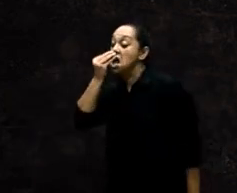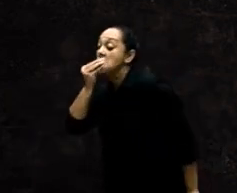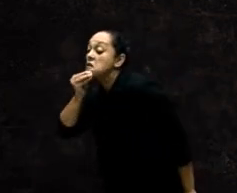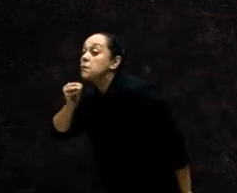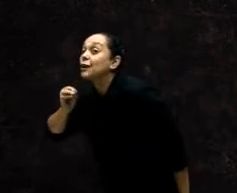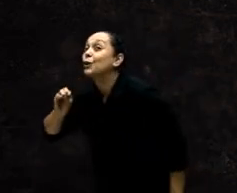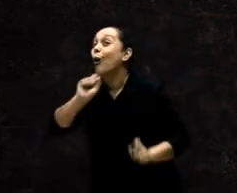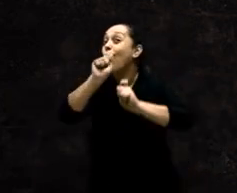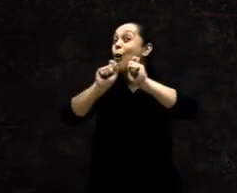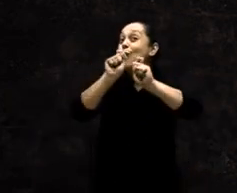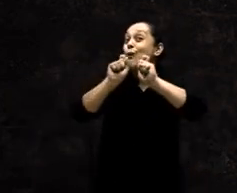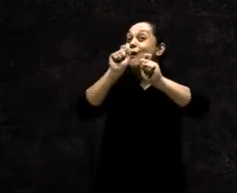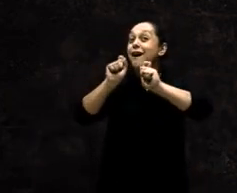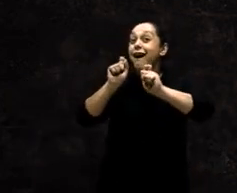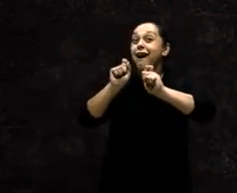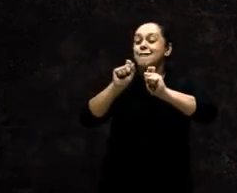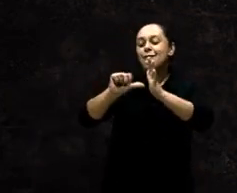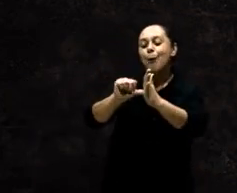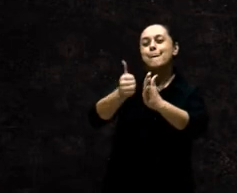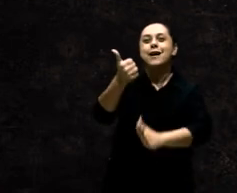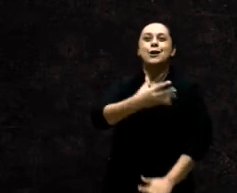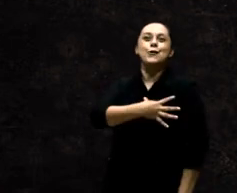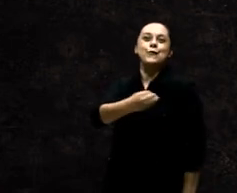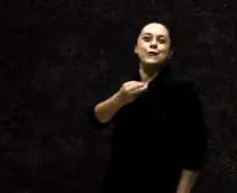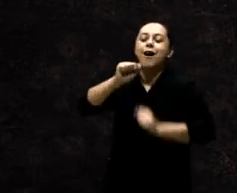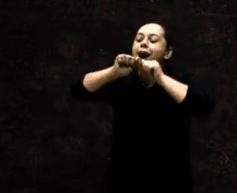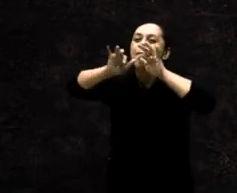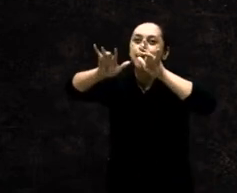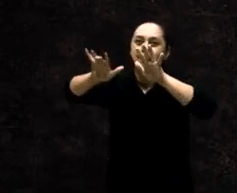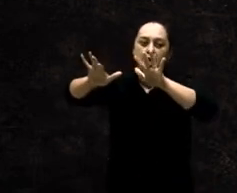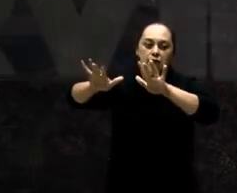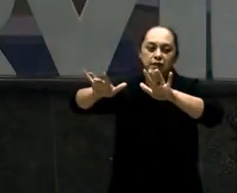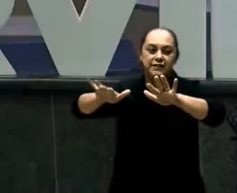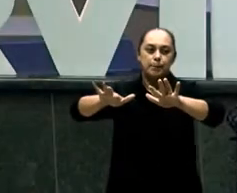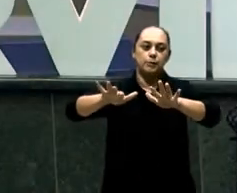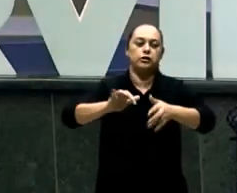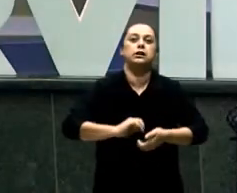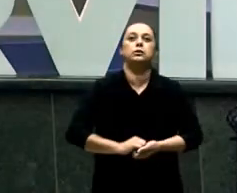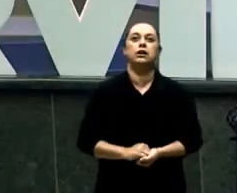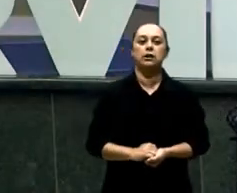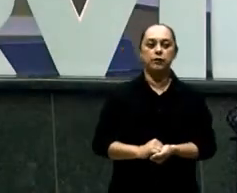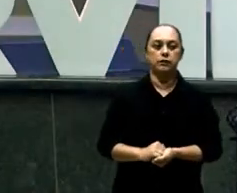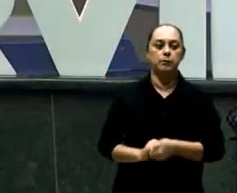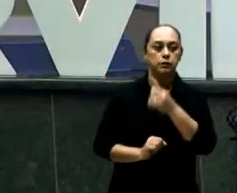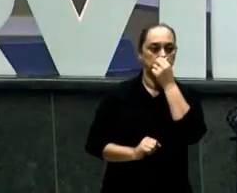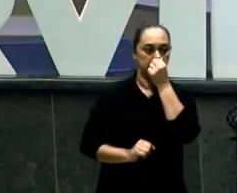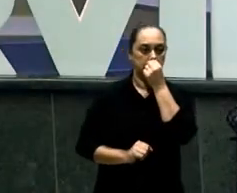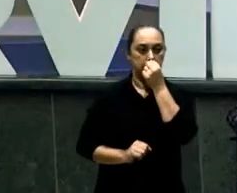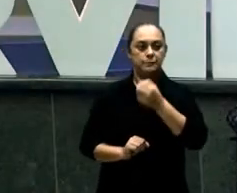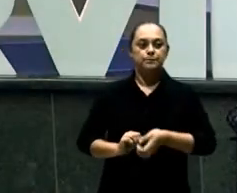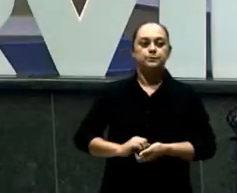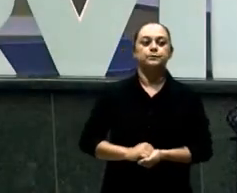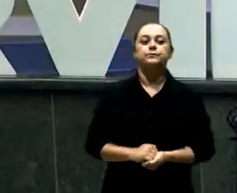A sua Primogenitura Amém O